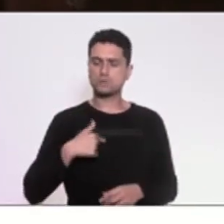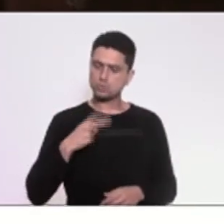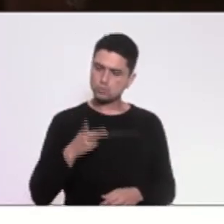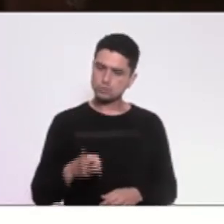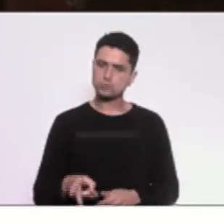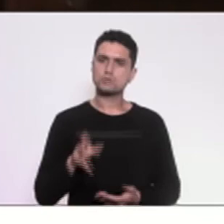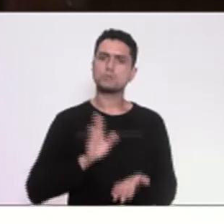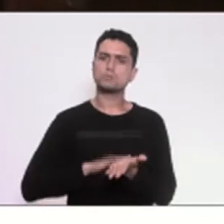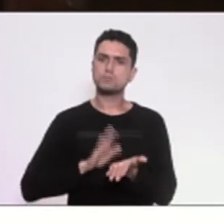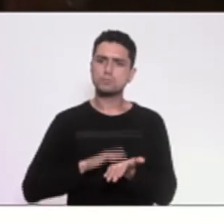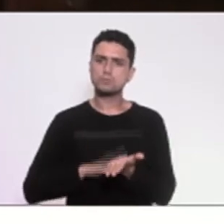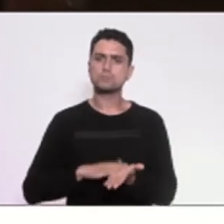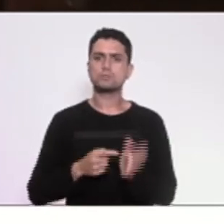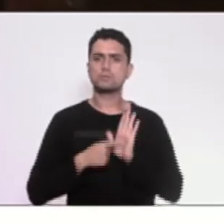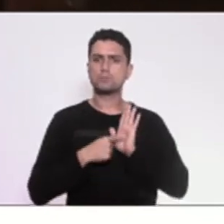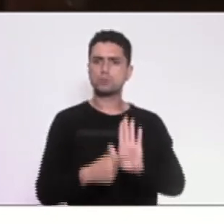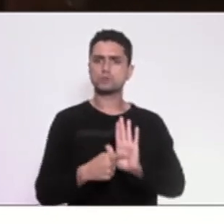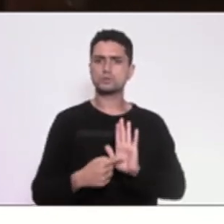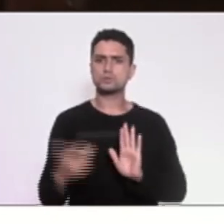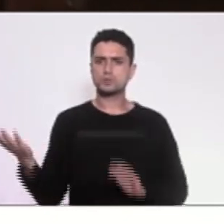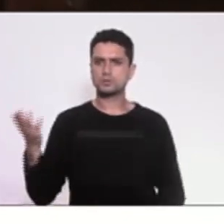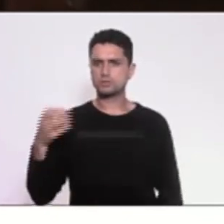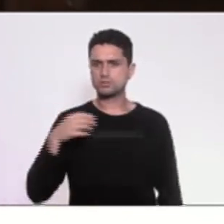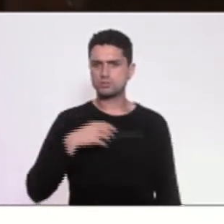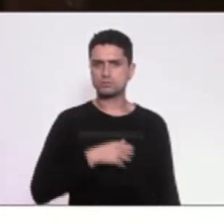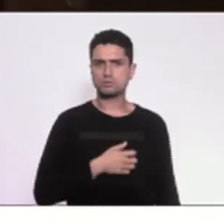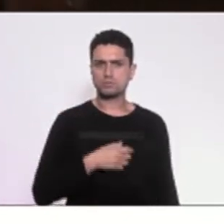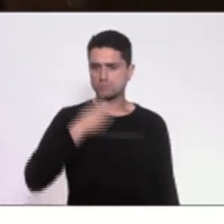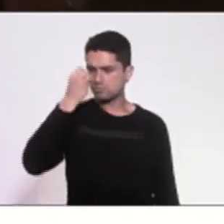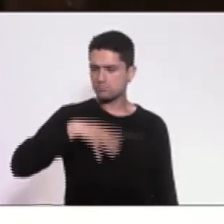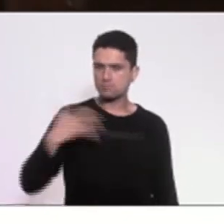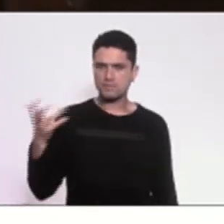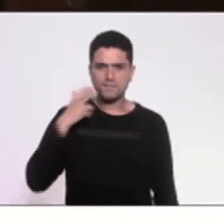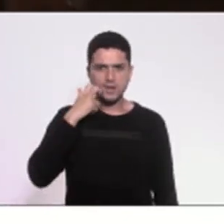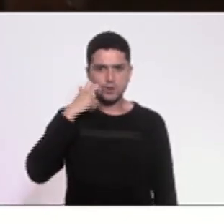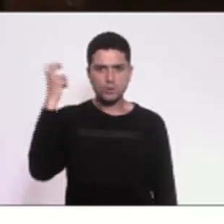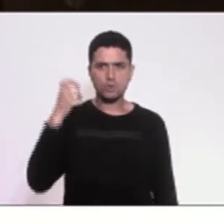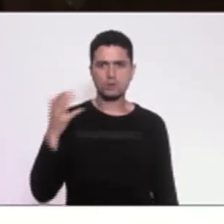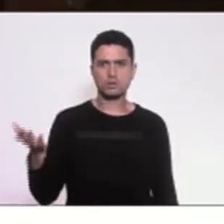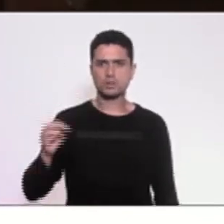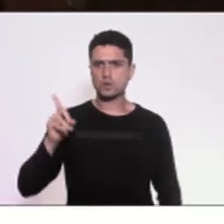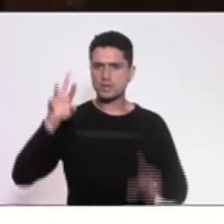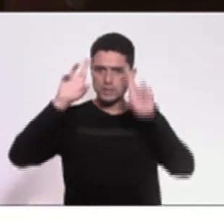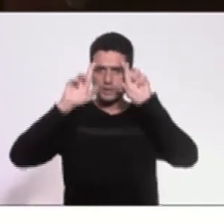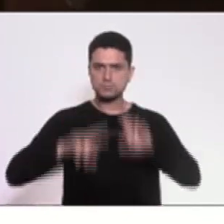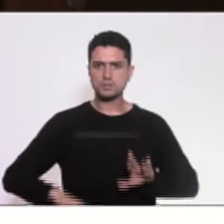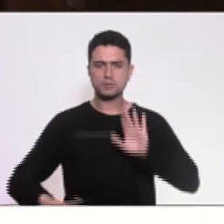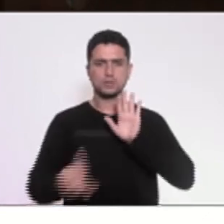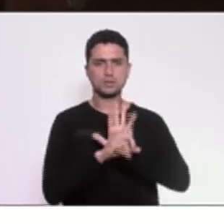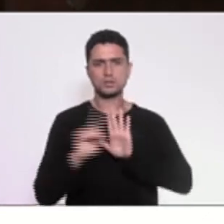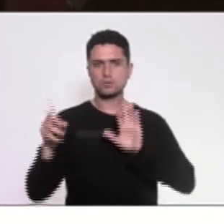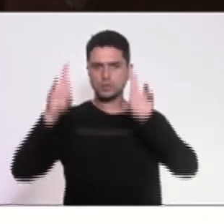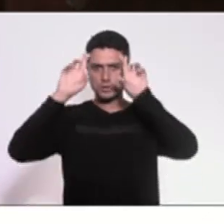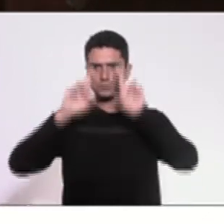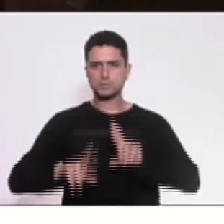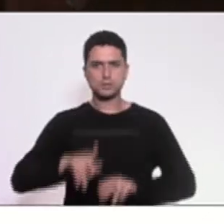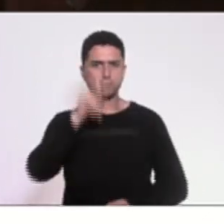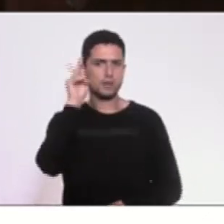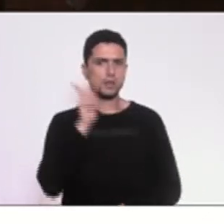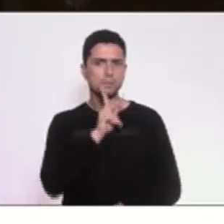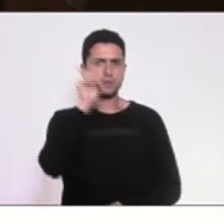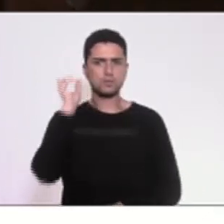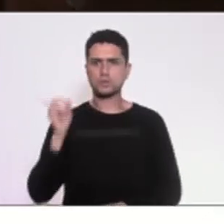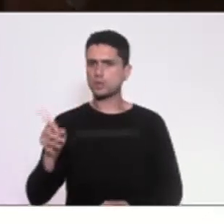insistindo, expondo essa situação vexatória de um governador que não respeita a lei, não respeita o parlamento, não respeita a sociedade